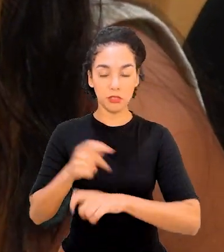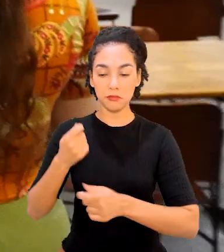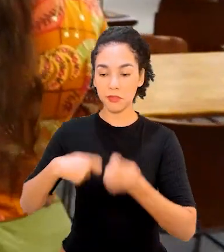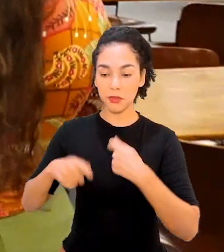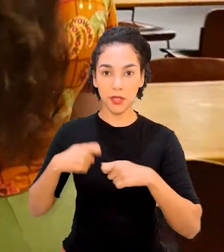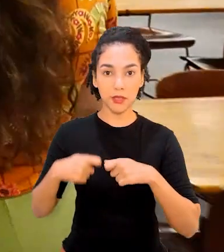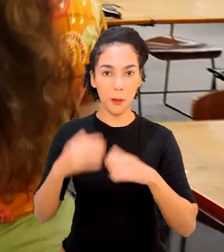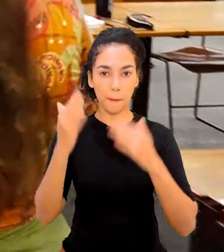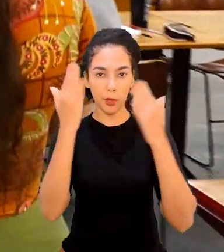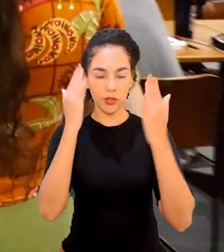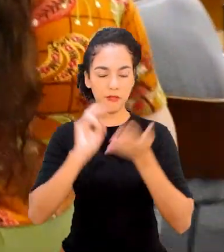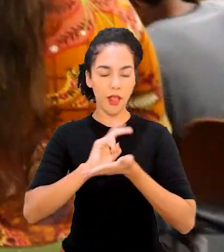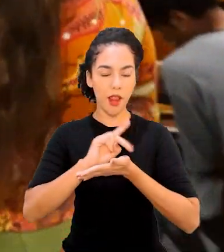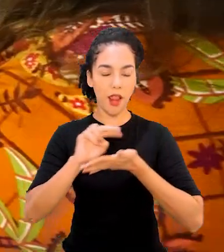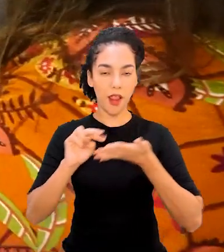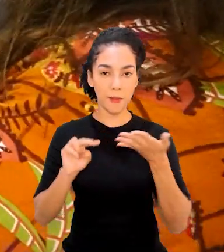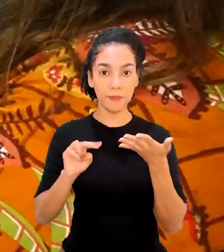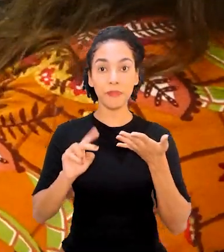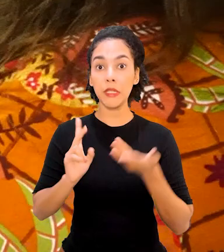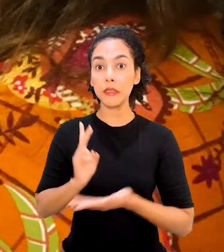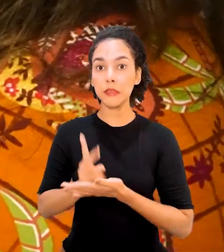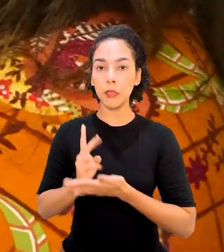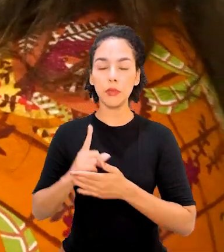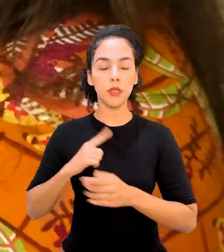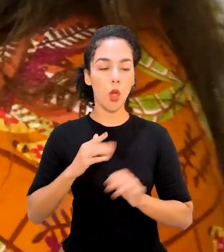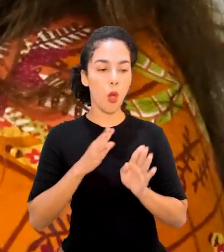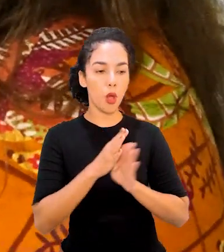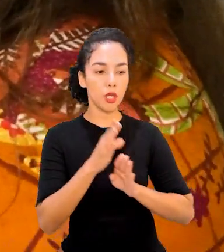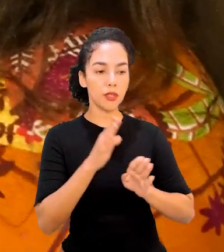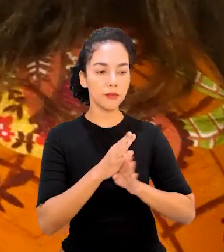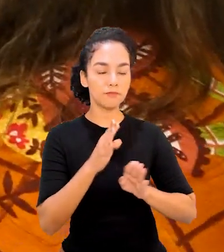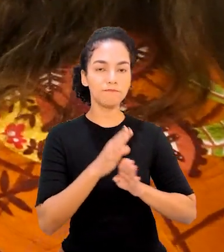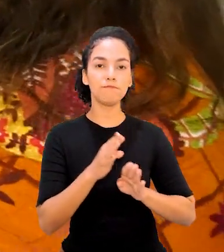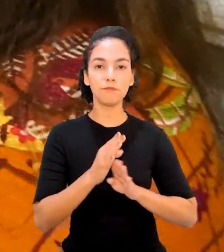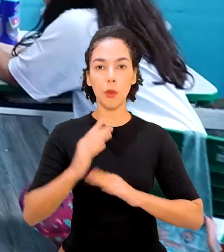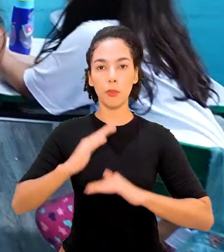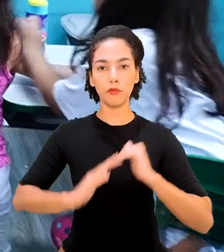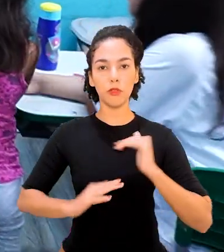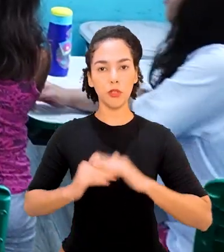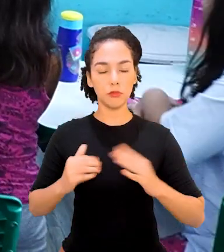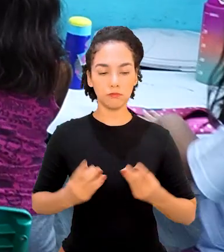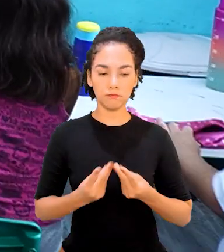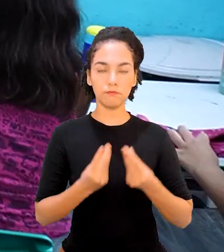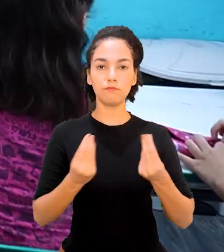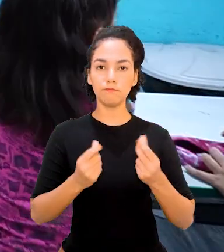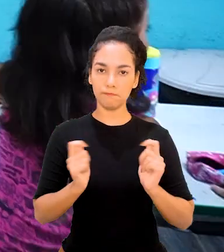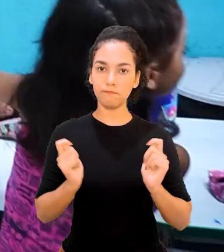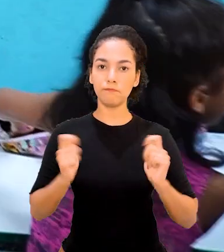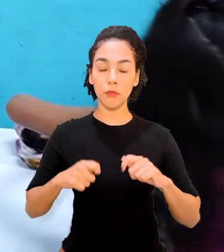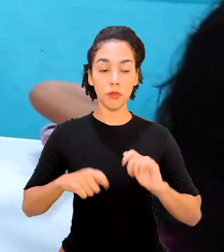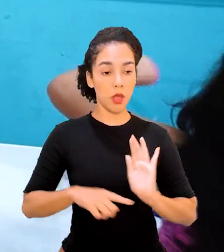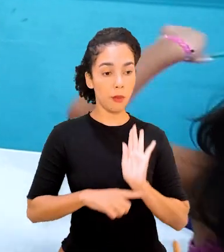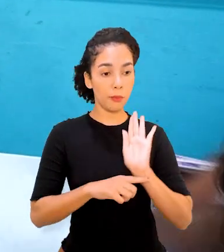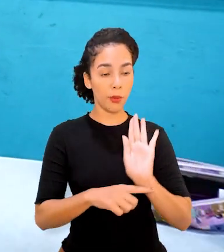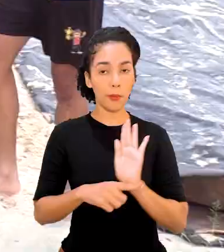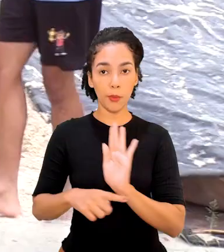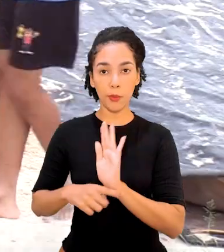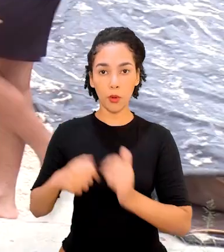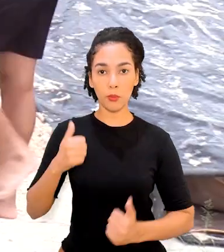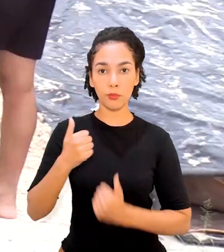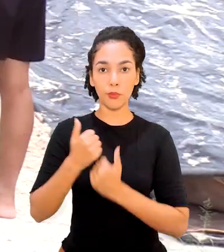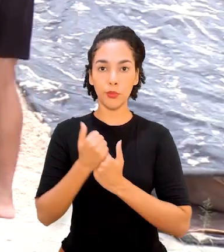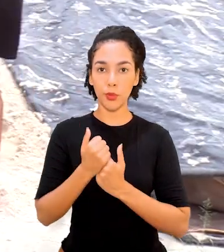entre outras, sempre sob a orientação de profissionais altamente qualificados, que dão suporte nas diversas atividades